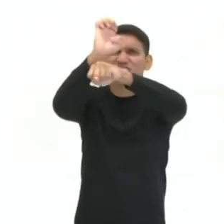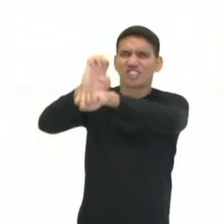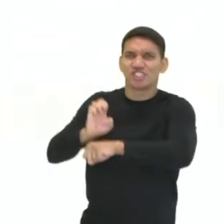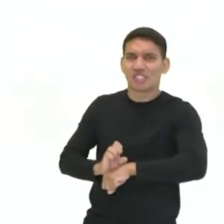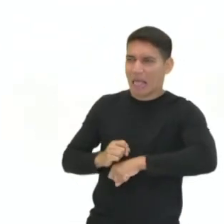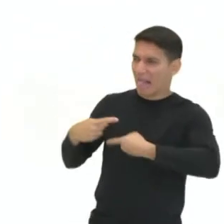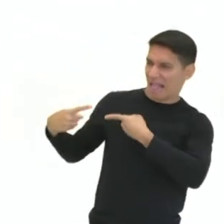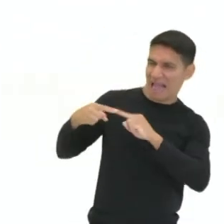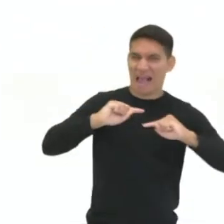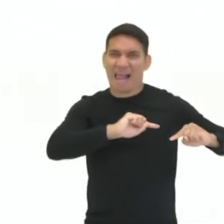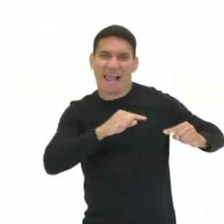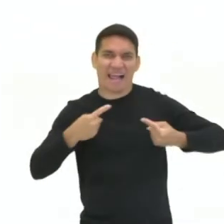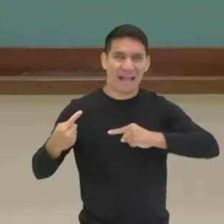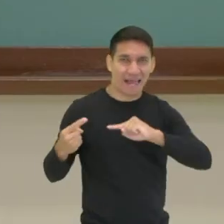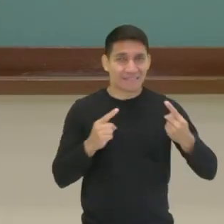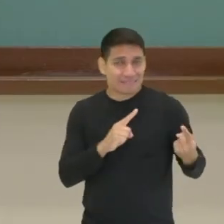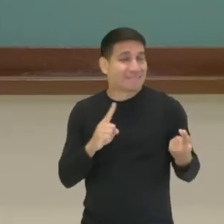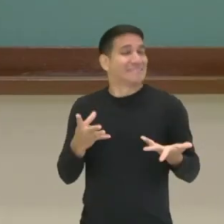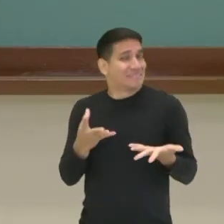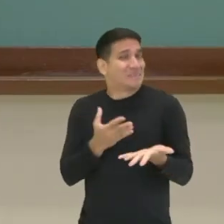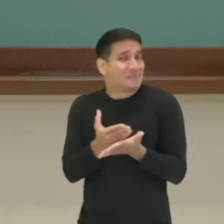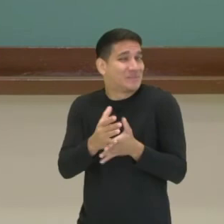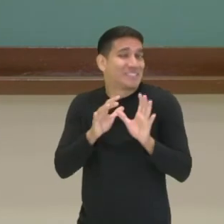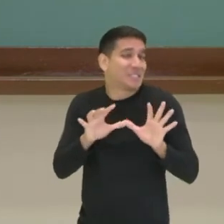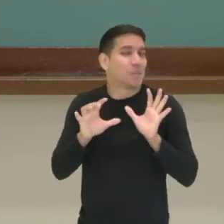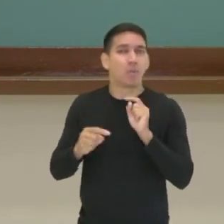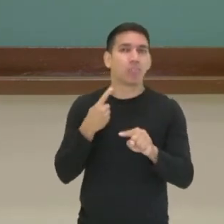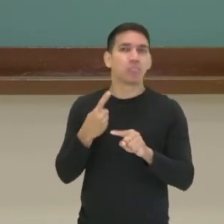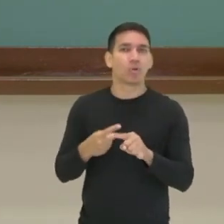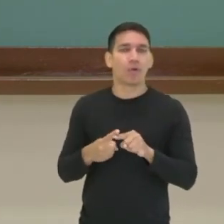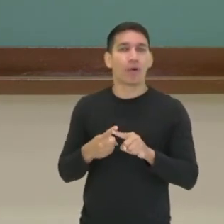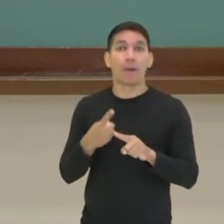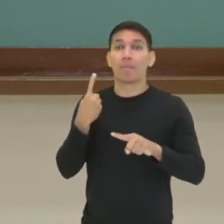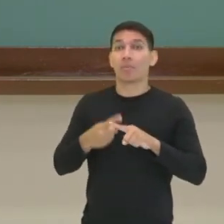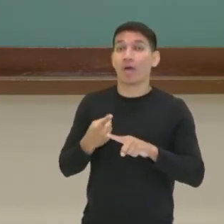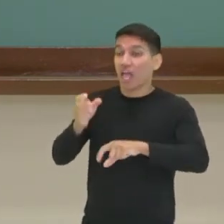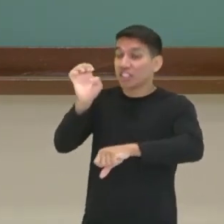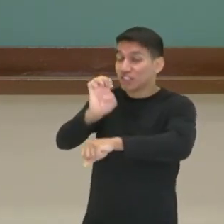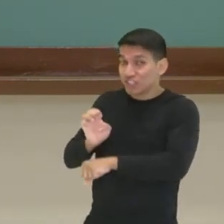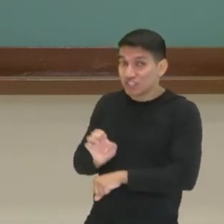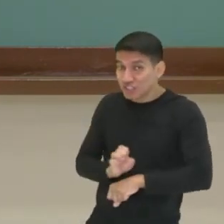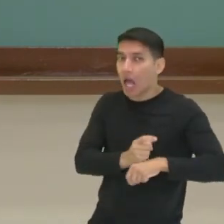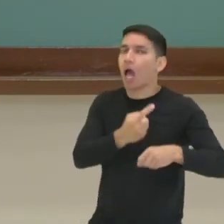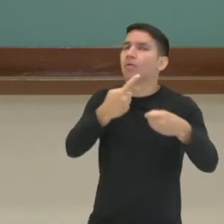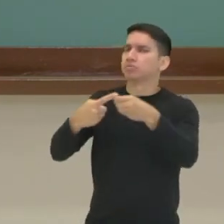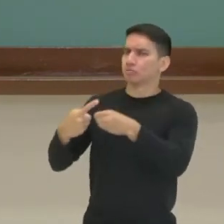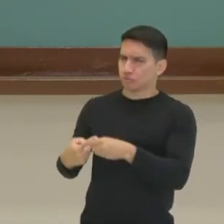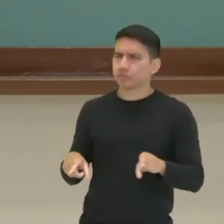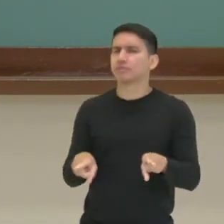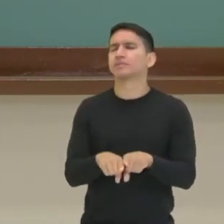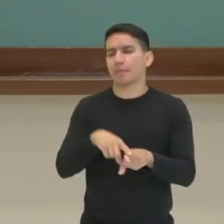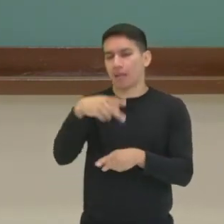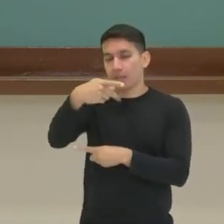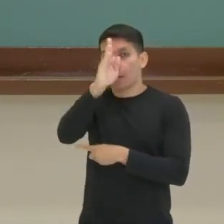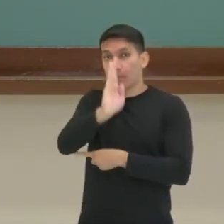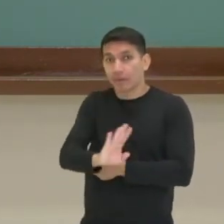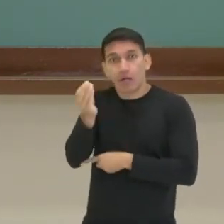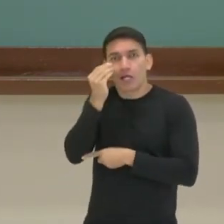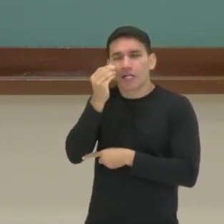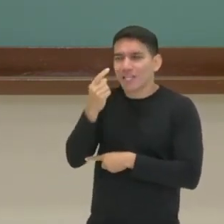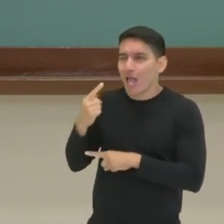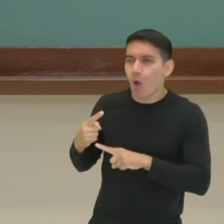entre os estados do Brasil. A guerra fiscal então é o quê? Quando os estados ou os municípios dos estados do Brasil começam a